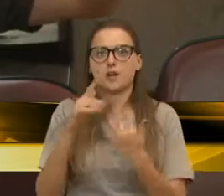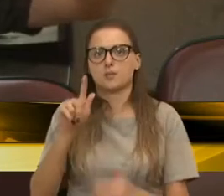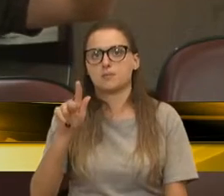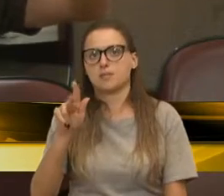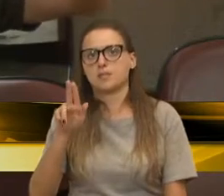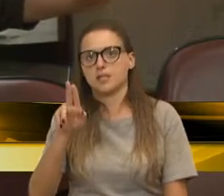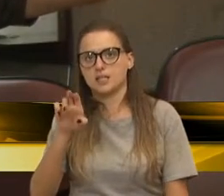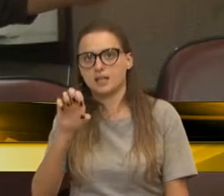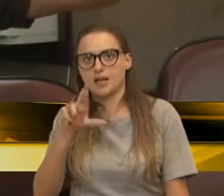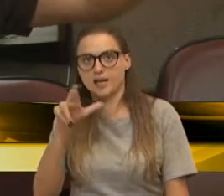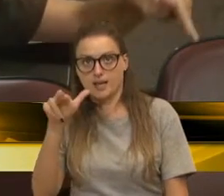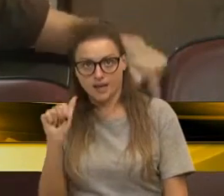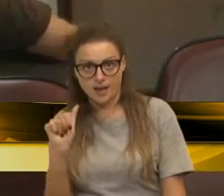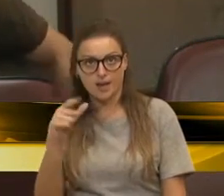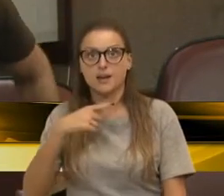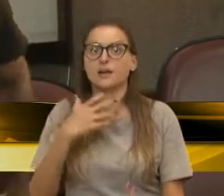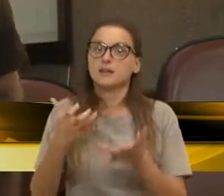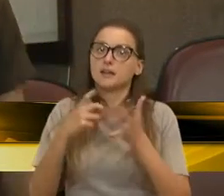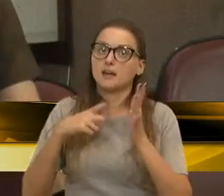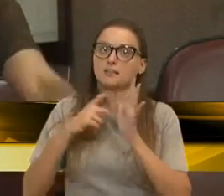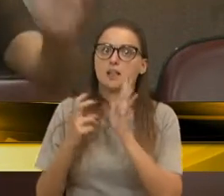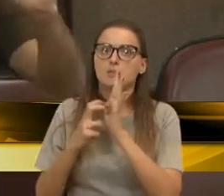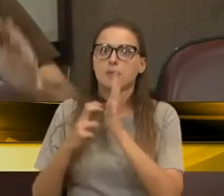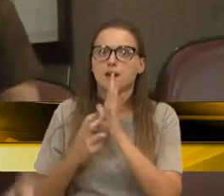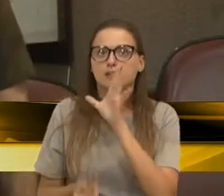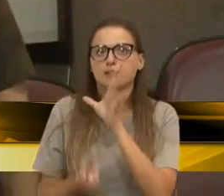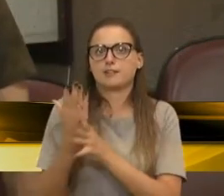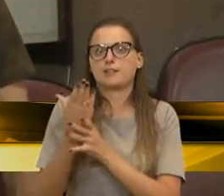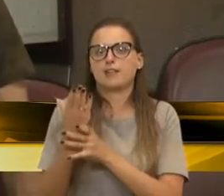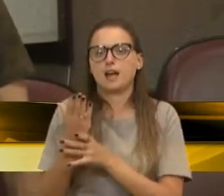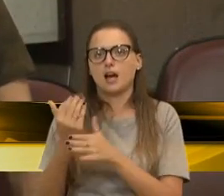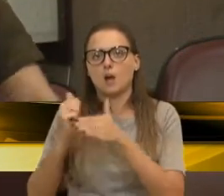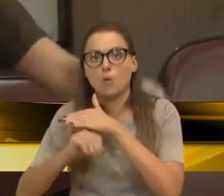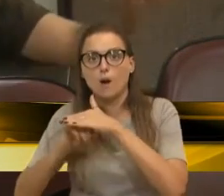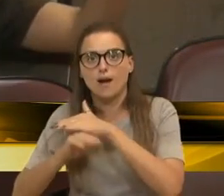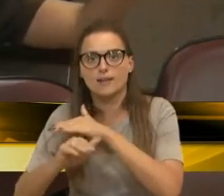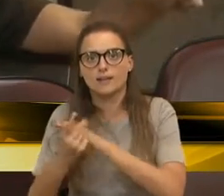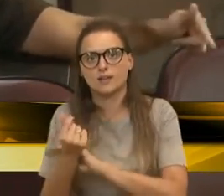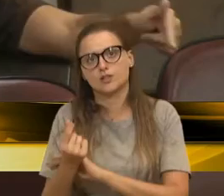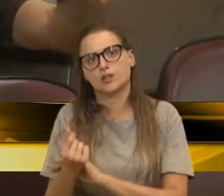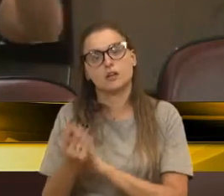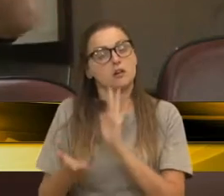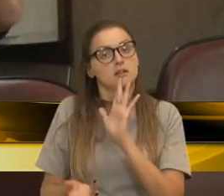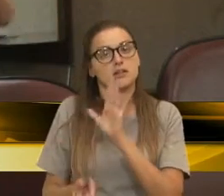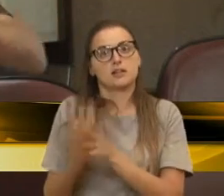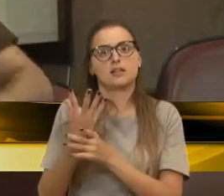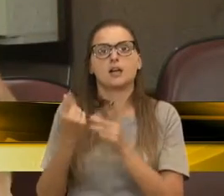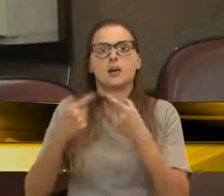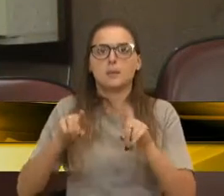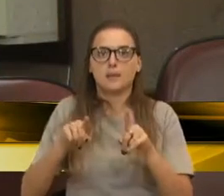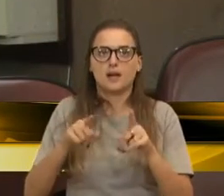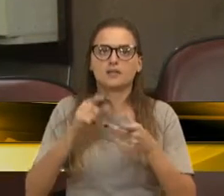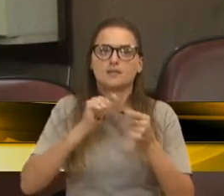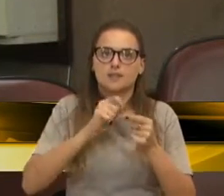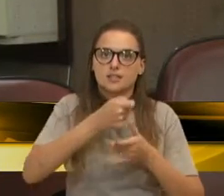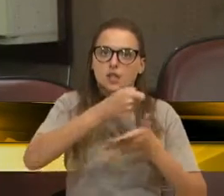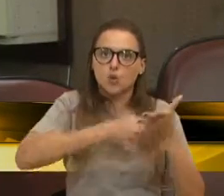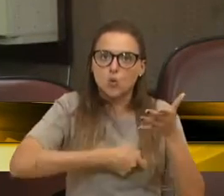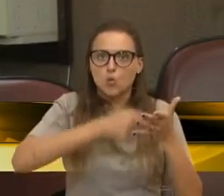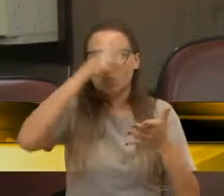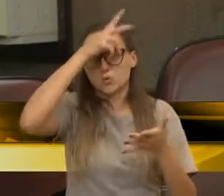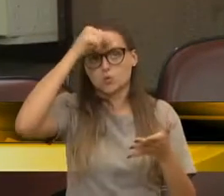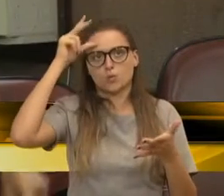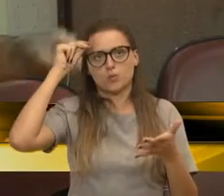asseclas querem ter um banco, formar uma poupança nesses quatro anos que estão aí, que formem, mas passem pelo crivo do concurso público.